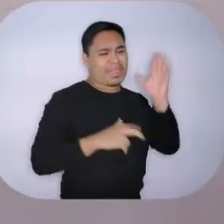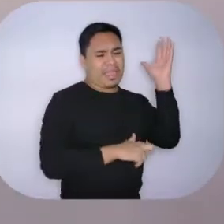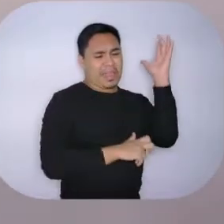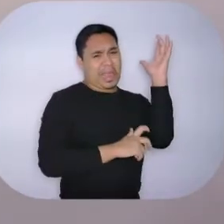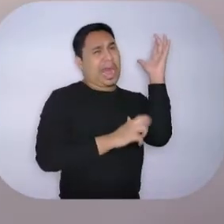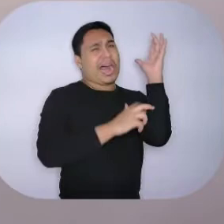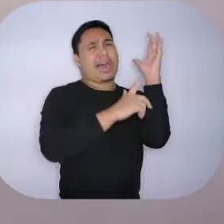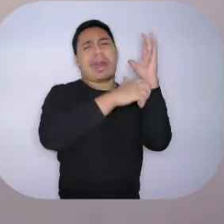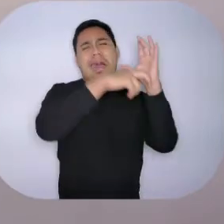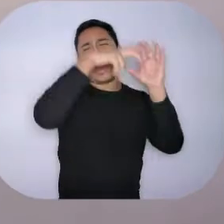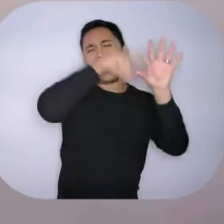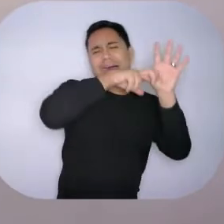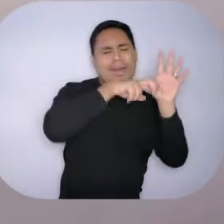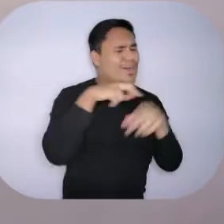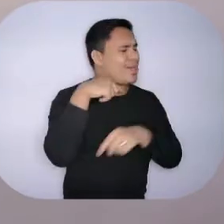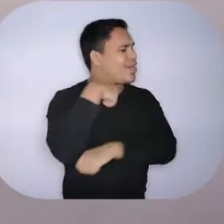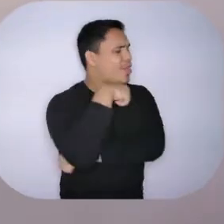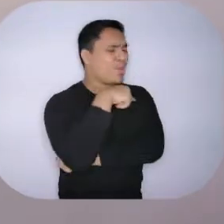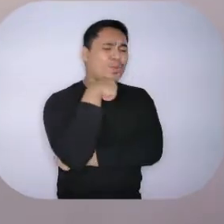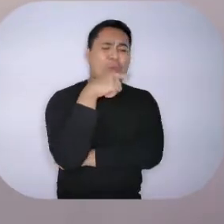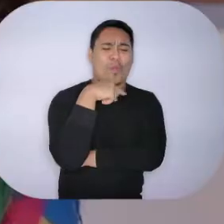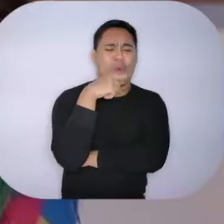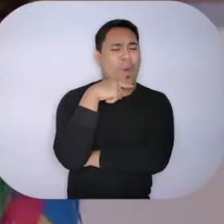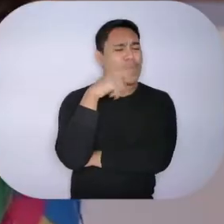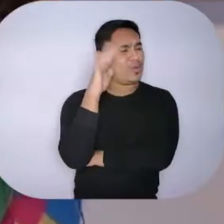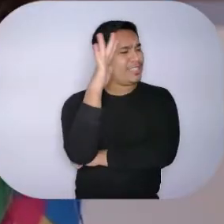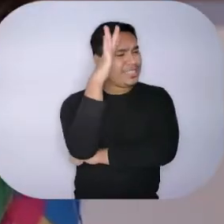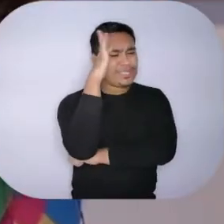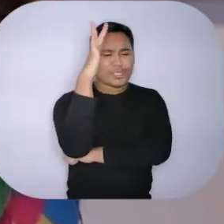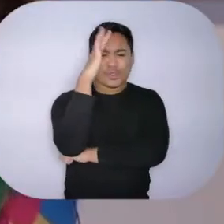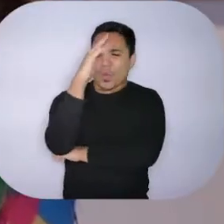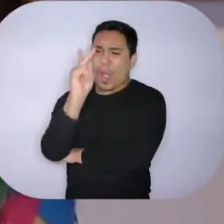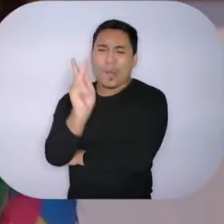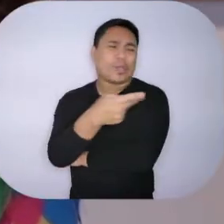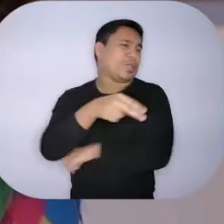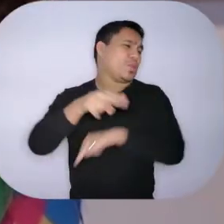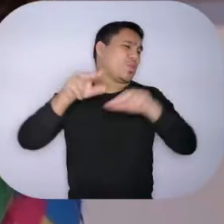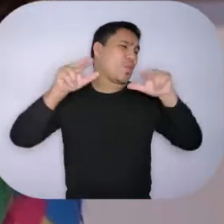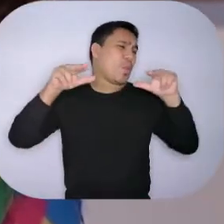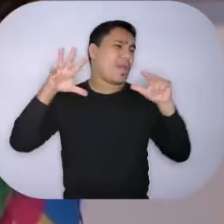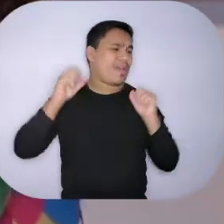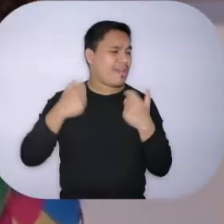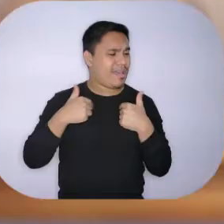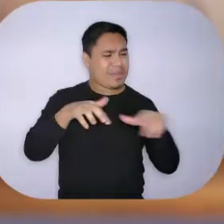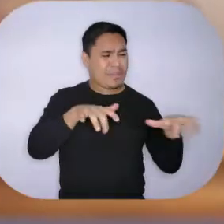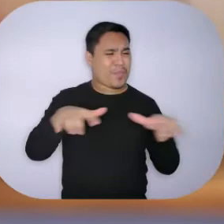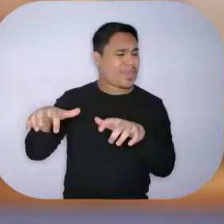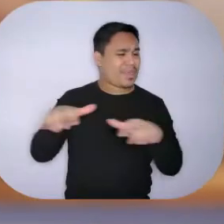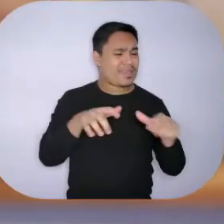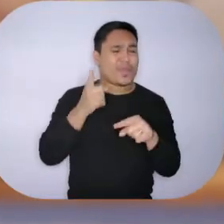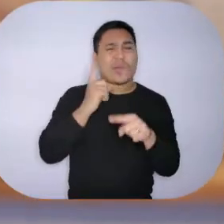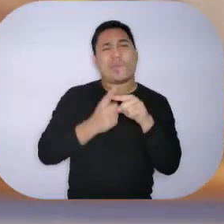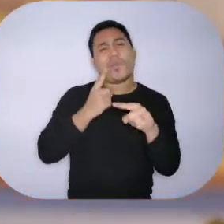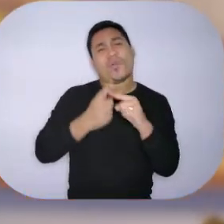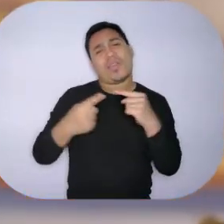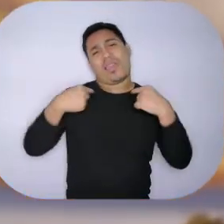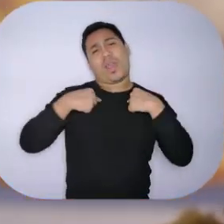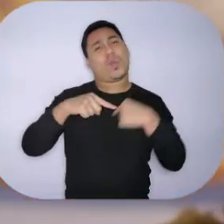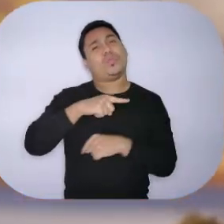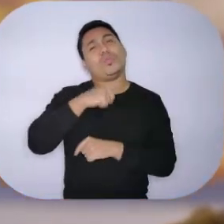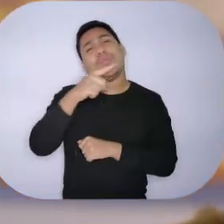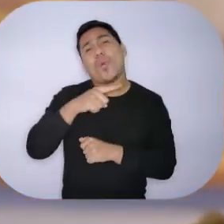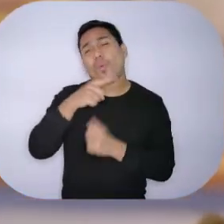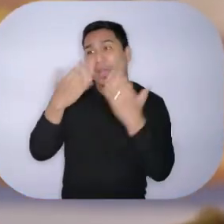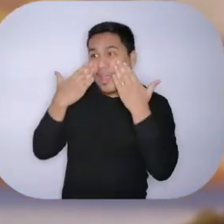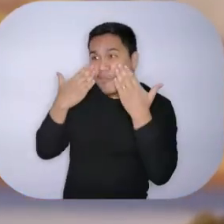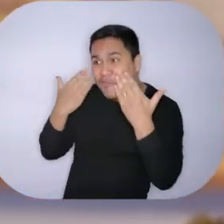Ai, eu nunca vou conseguir realizar o meu sonho de ser pianista. Eu não consigo tocar